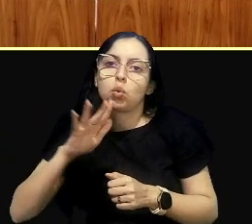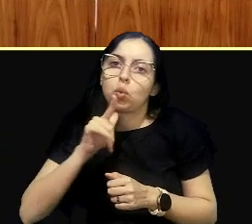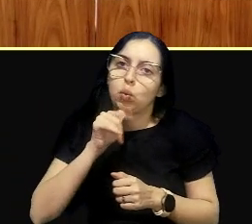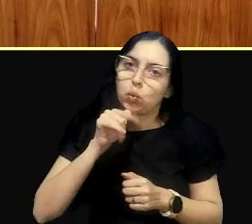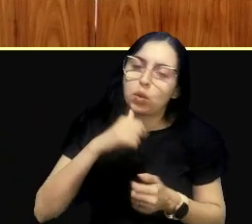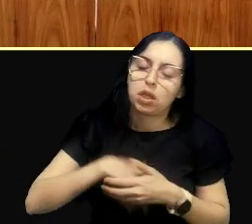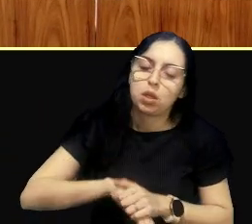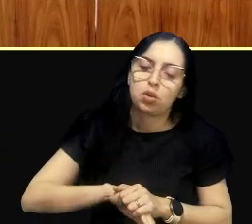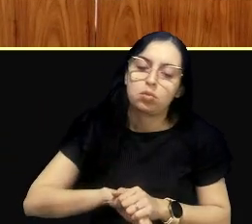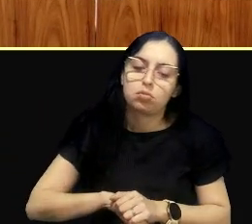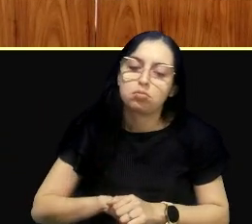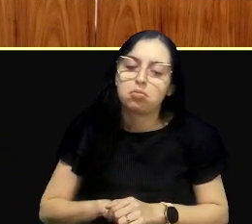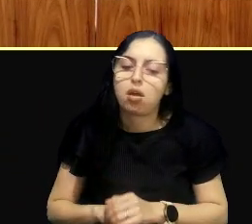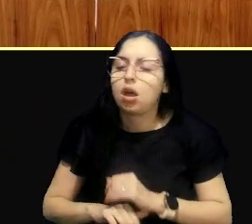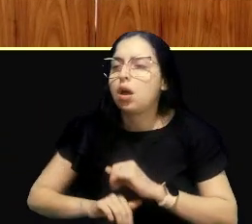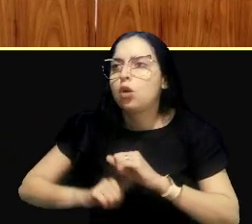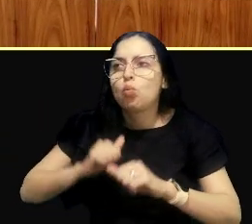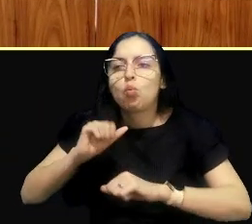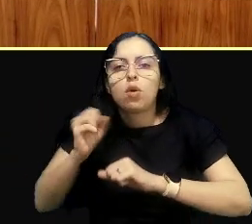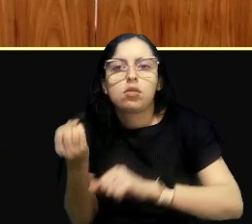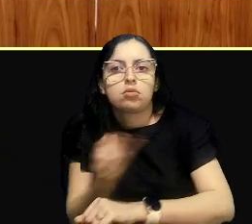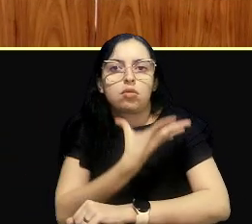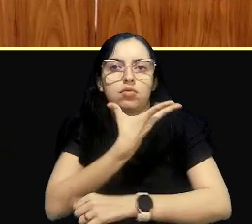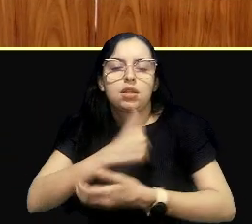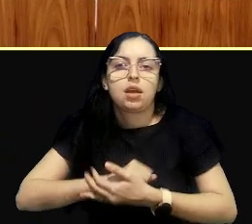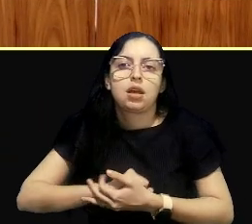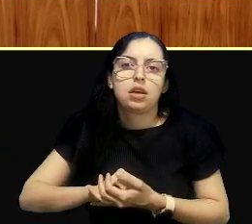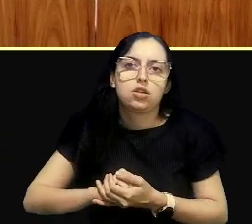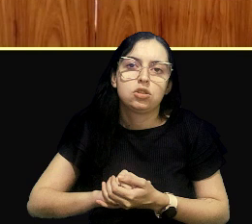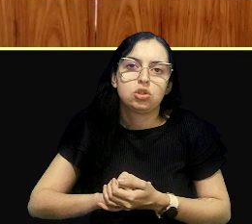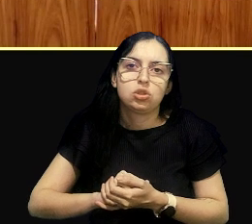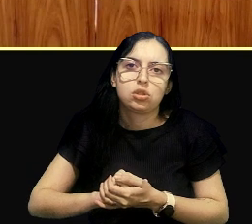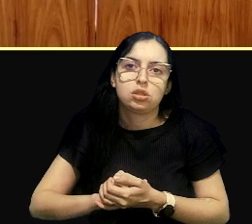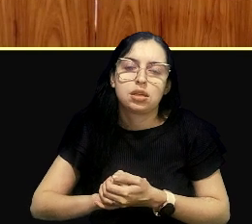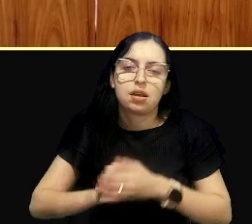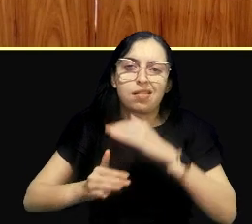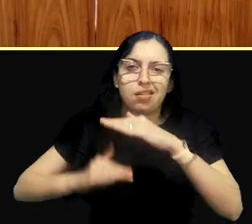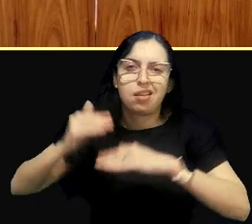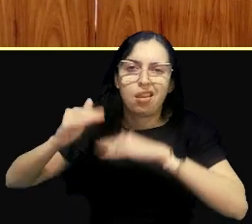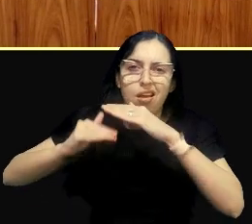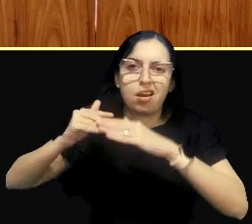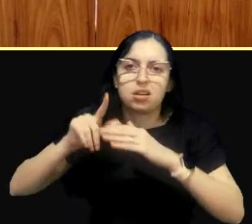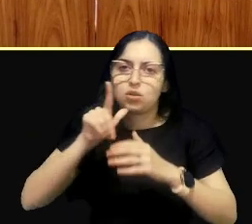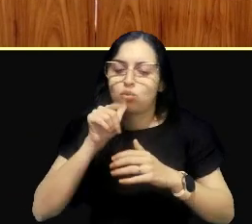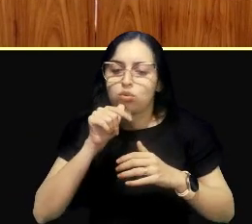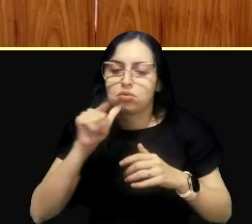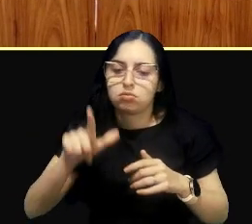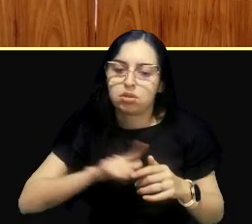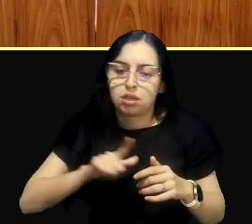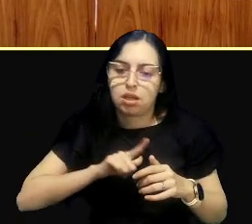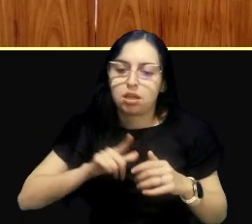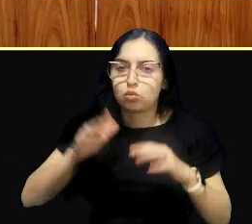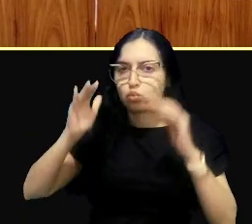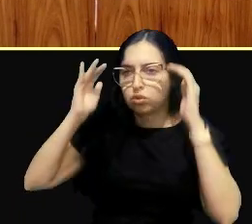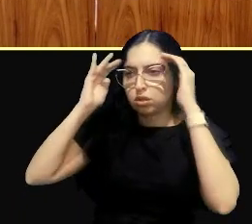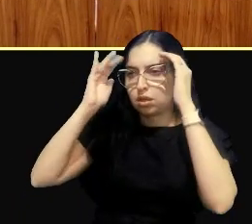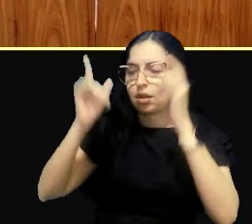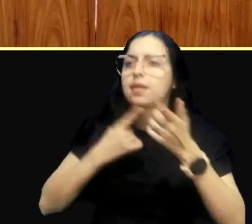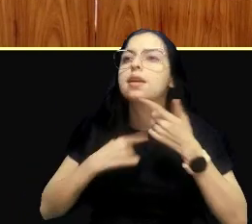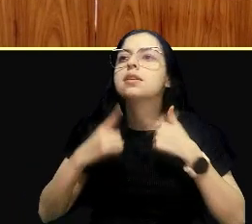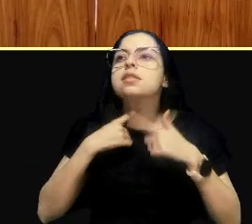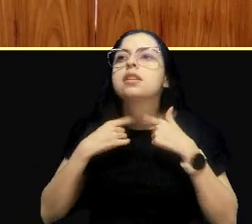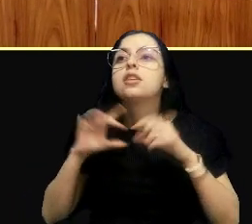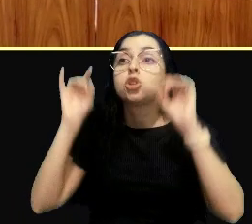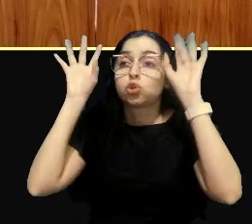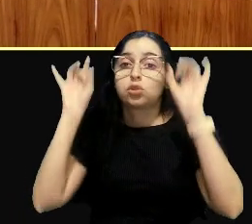é, dizer que essa, essas classes não são estanques, e, os rios, é, tem a ambição sempre de ser especial,